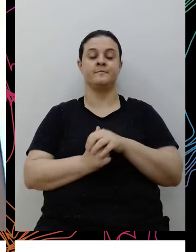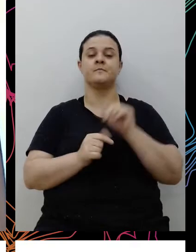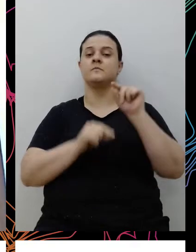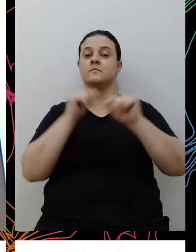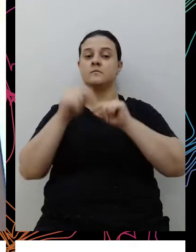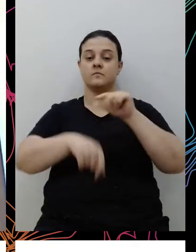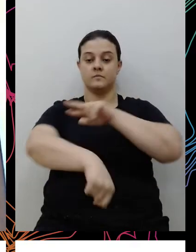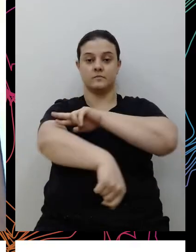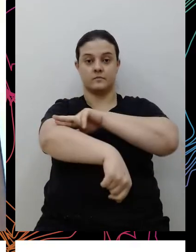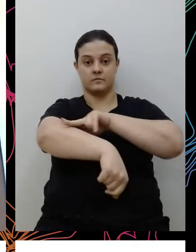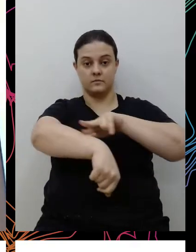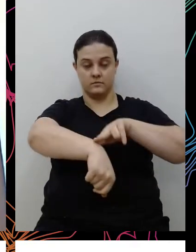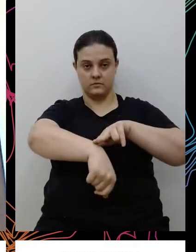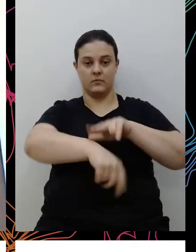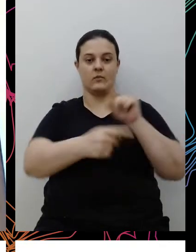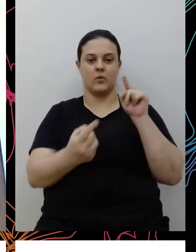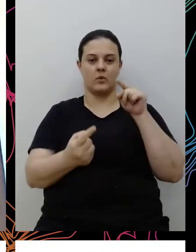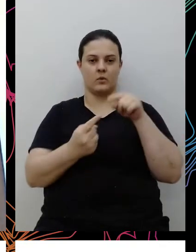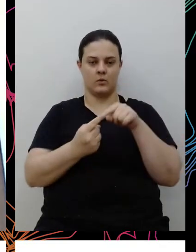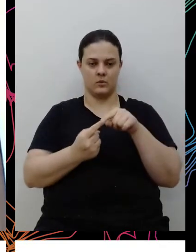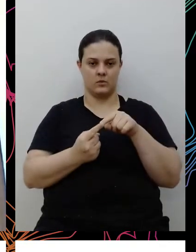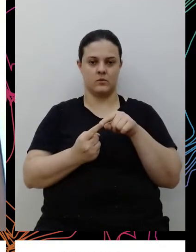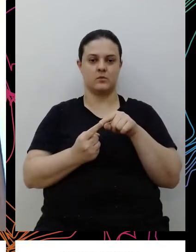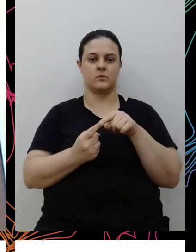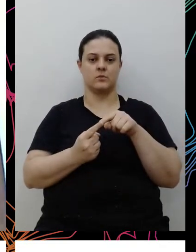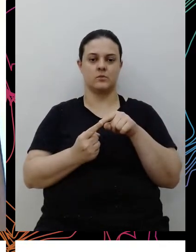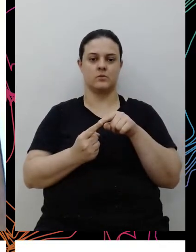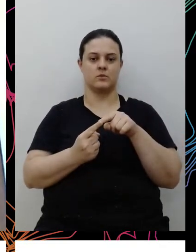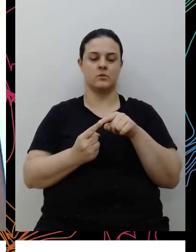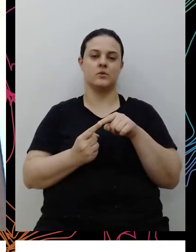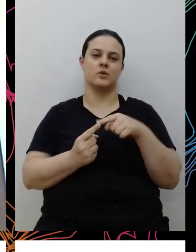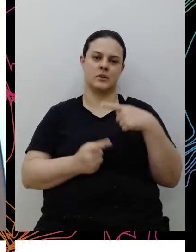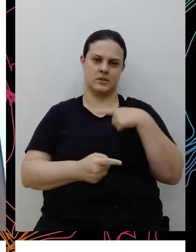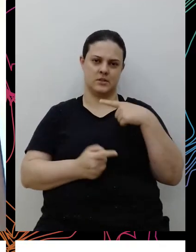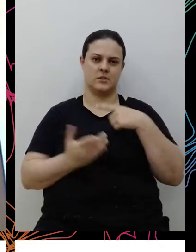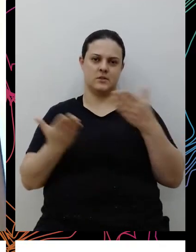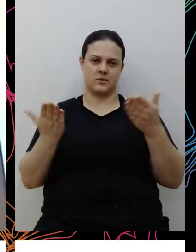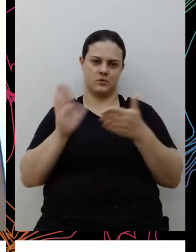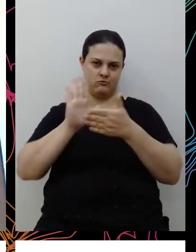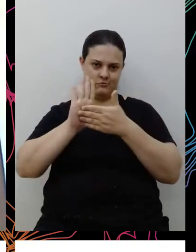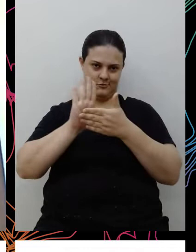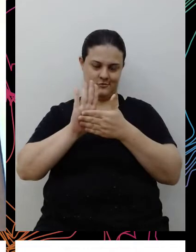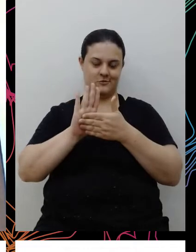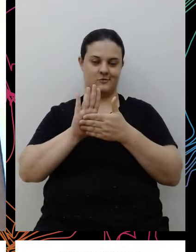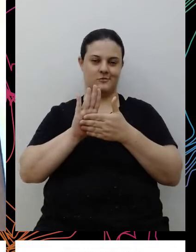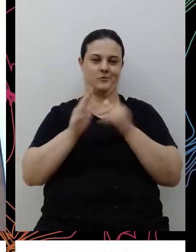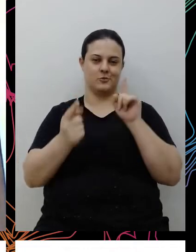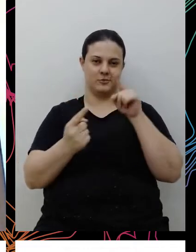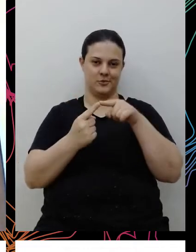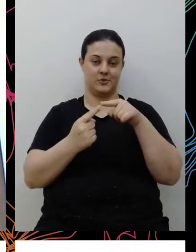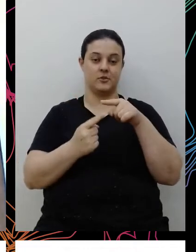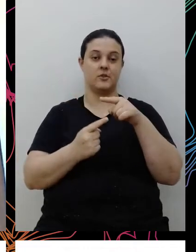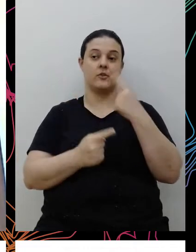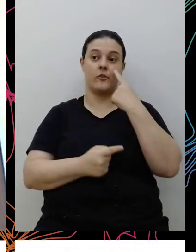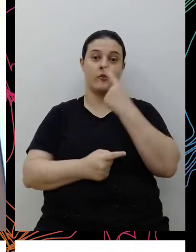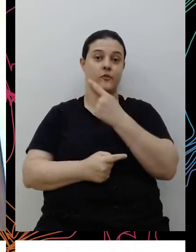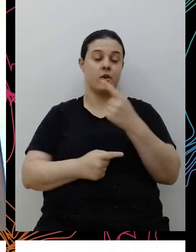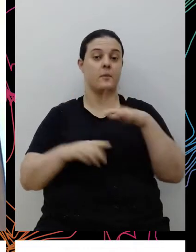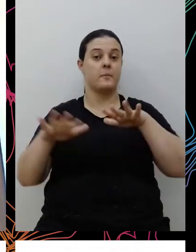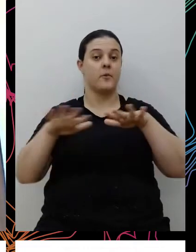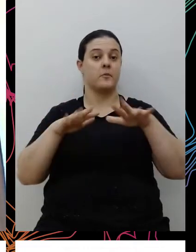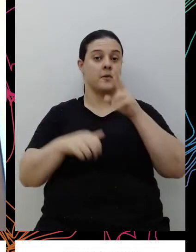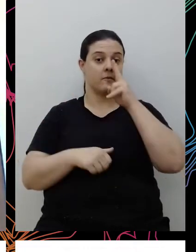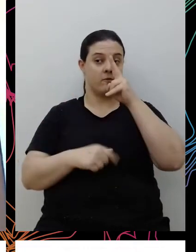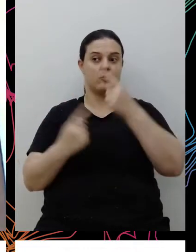racional, entrando um pouquinho mais aí dentro do que a gente tem hoje proposto para o painel, nós temos visto aí um movimento muito forte de